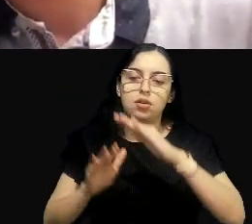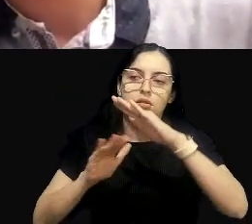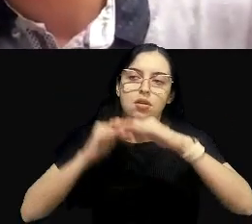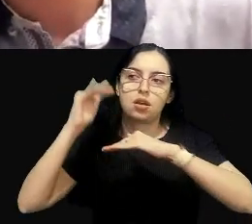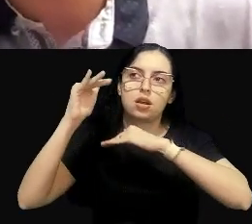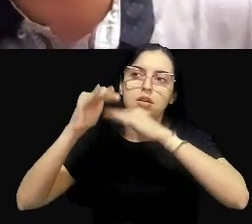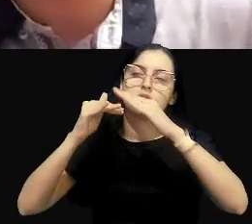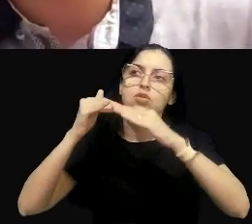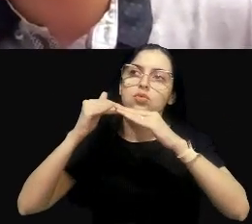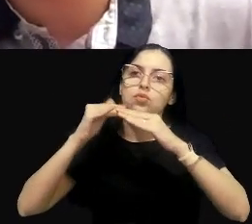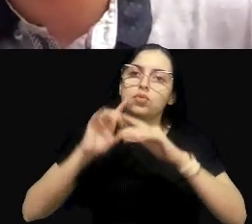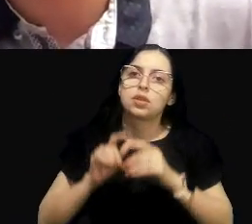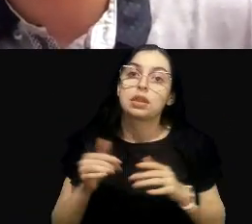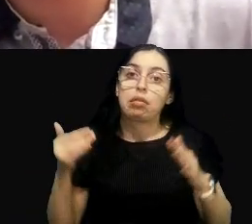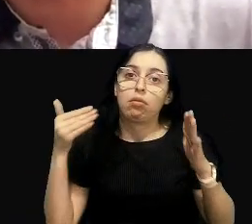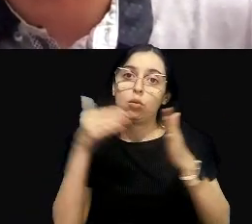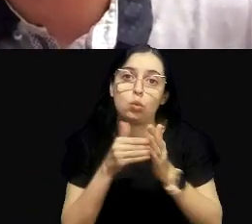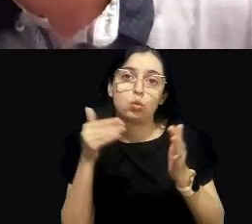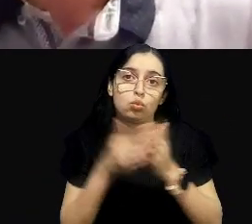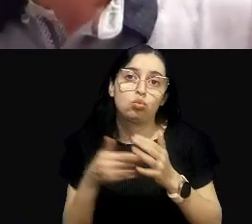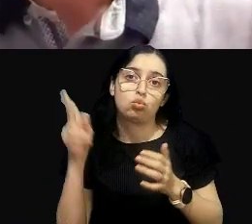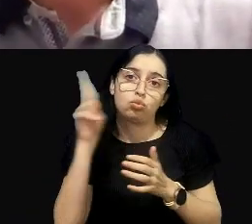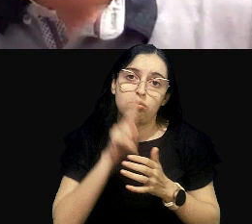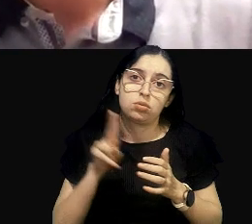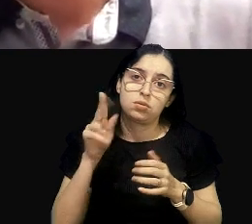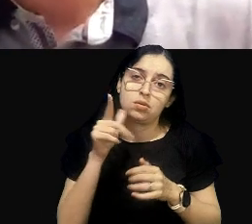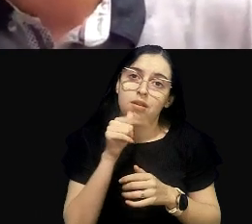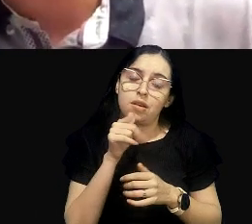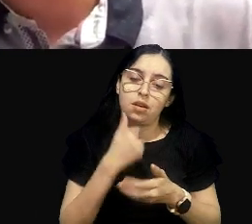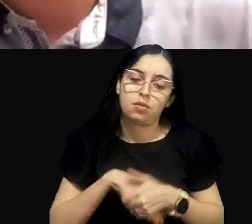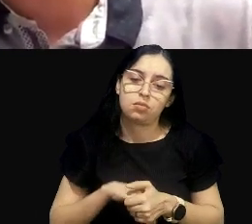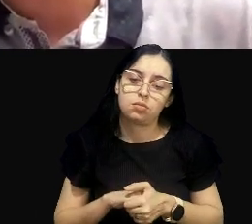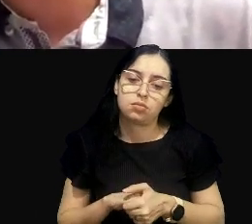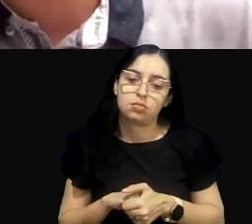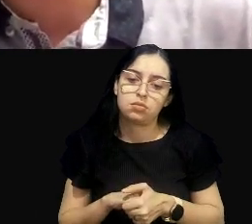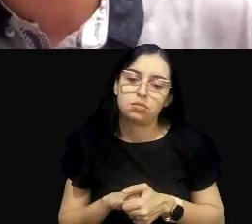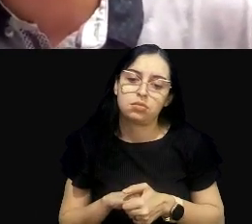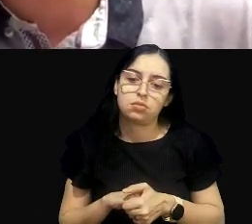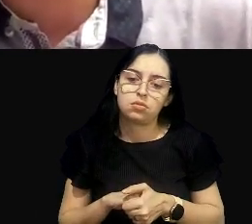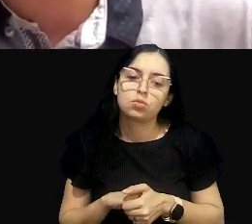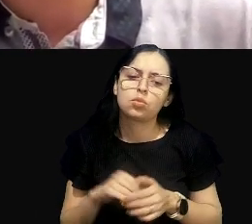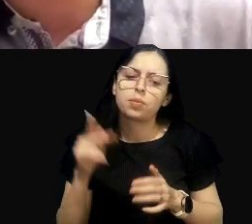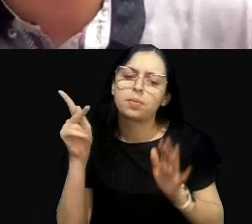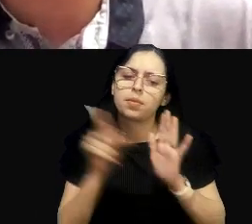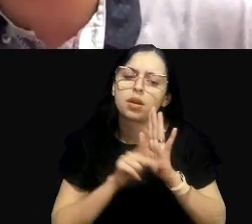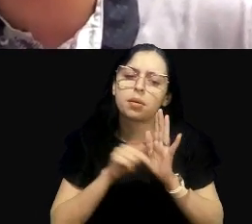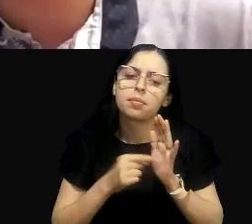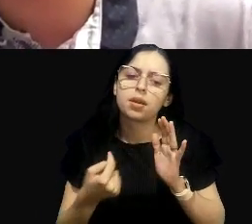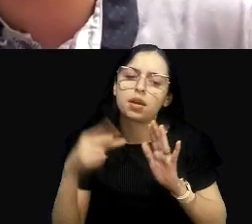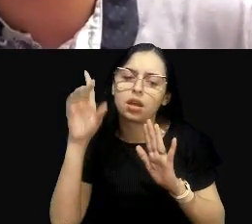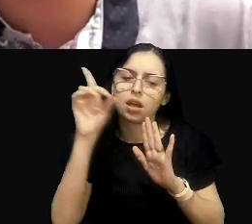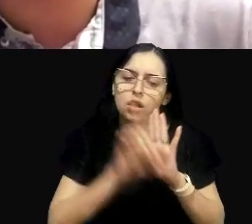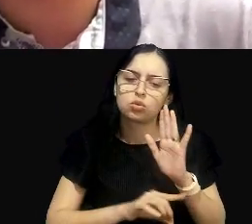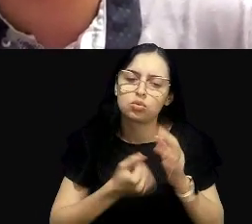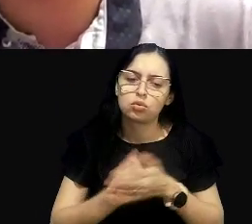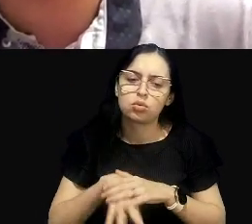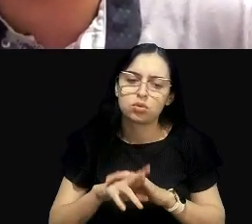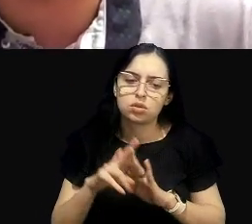vai tendo restrições de usos da água. Vejam só o que a própria resolução CONAMA diz no seu artigo